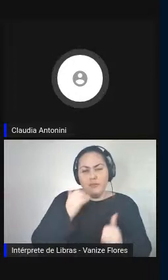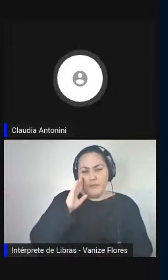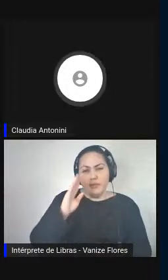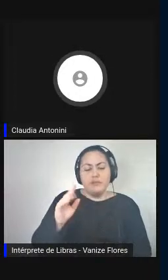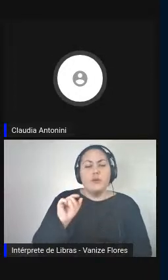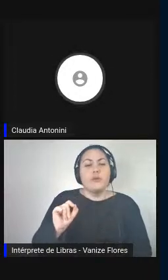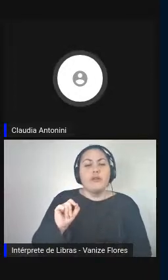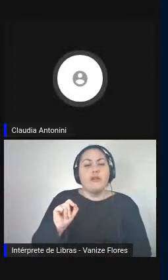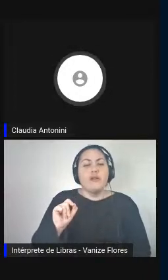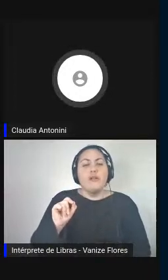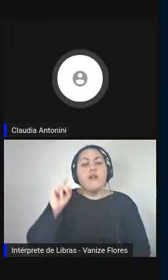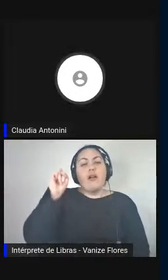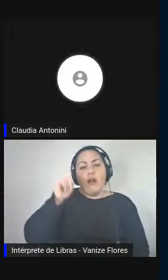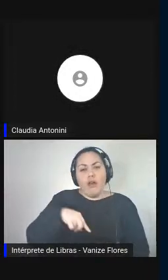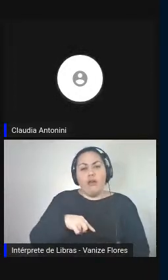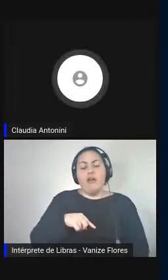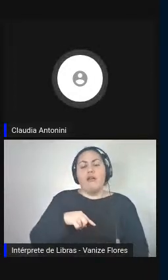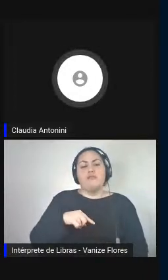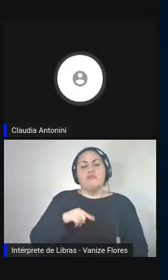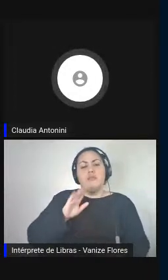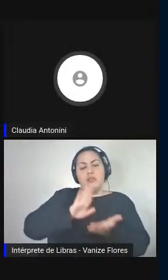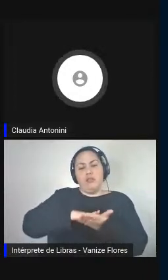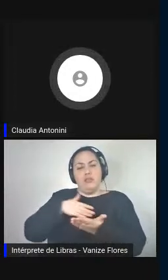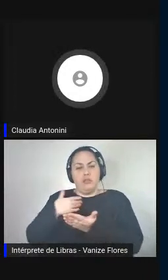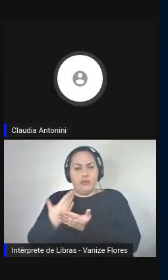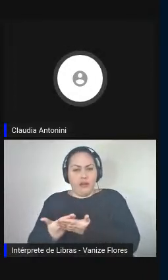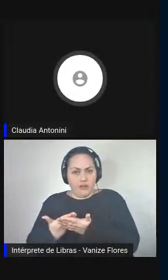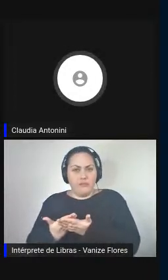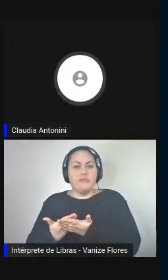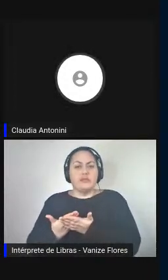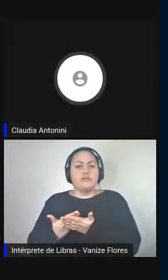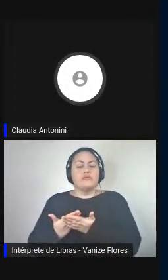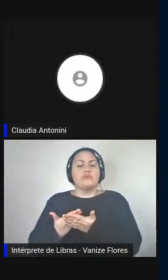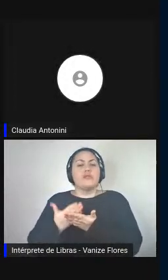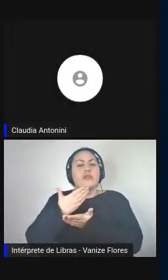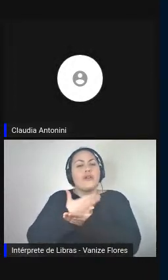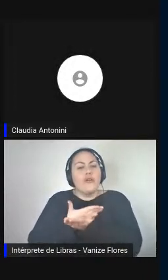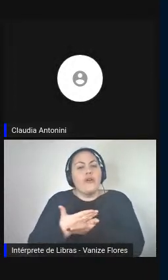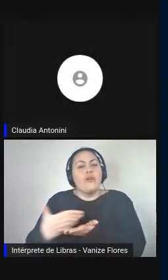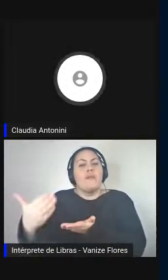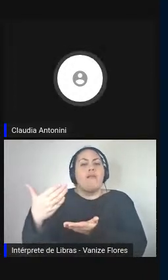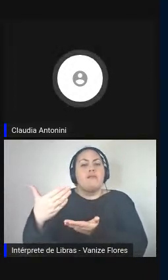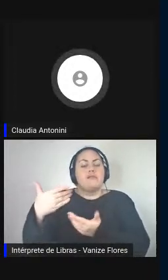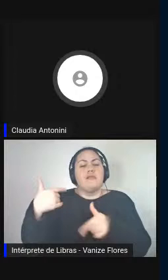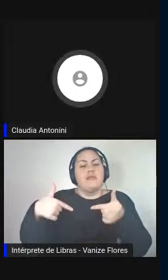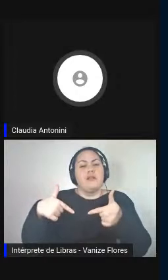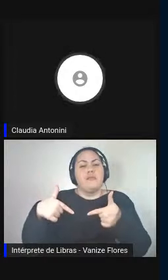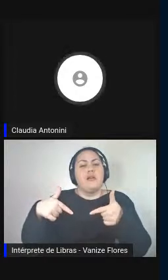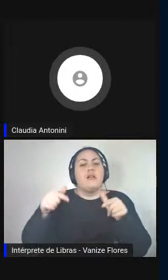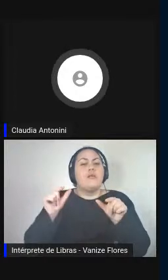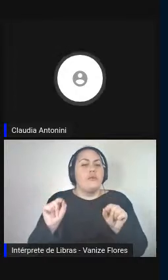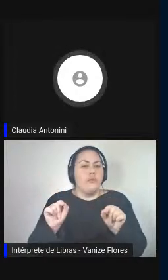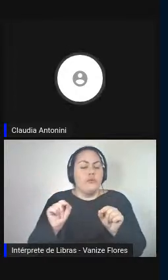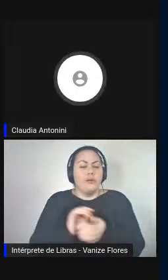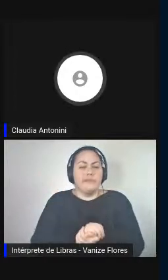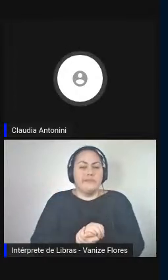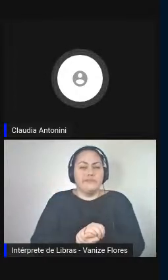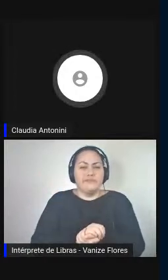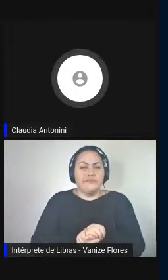digitalização que levou a uma redução dramática do período que